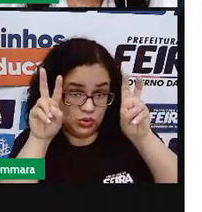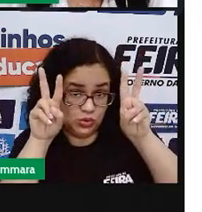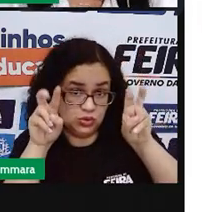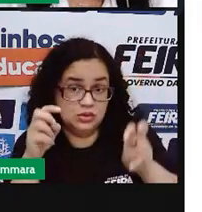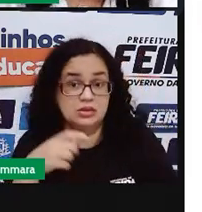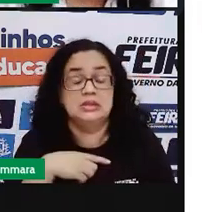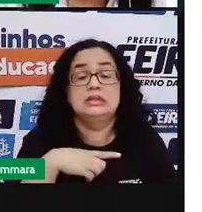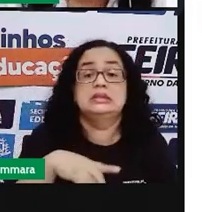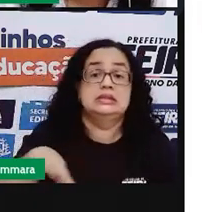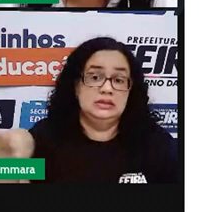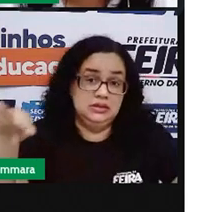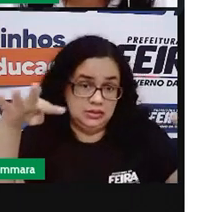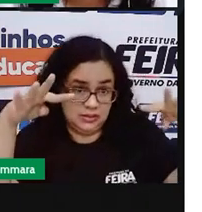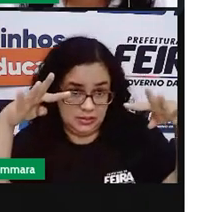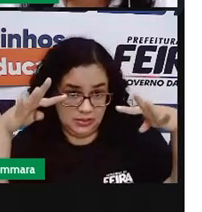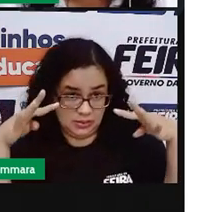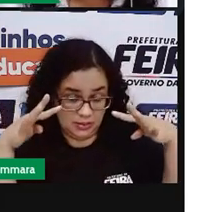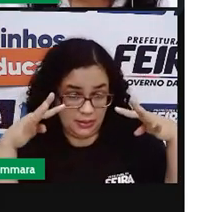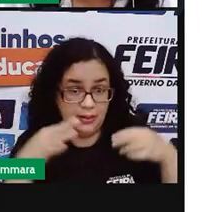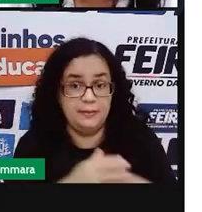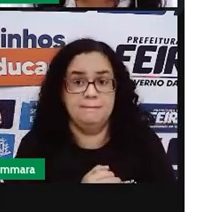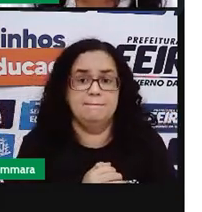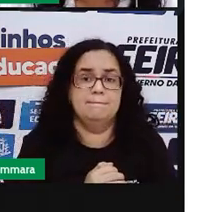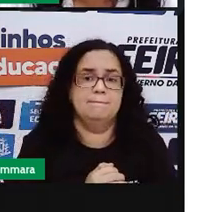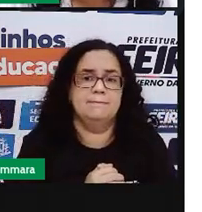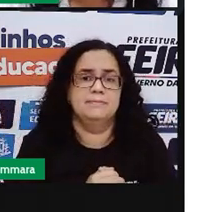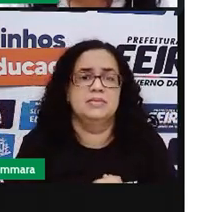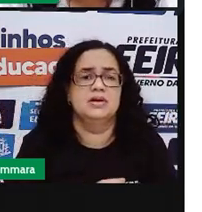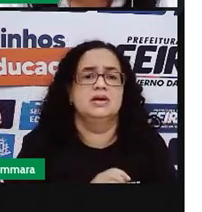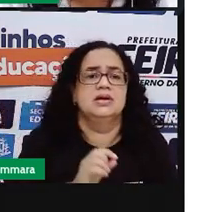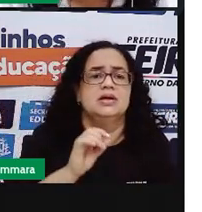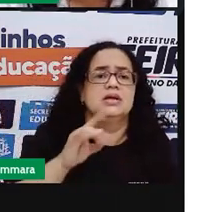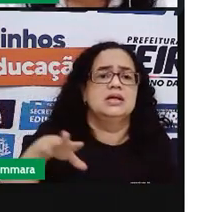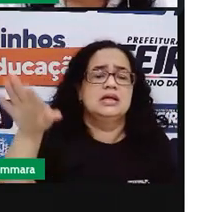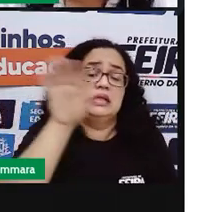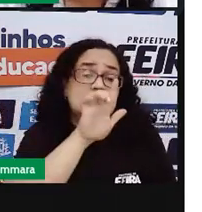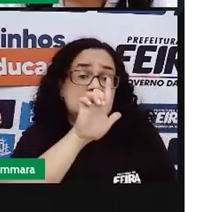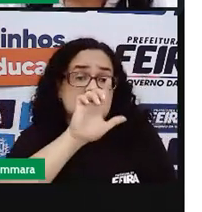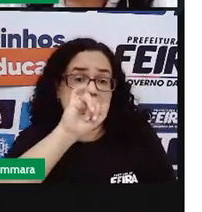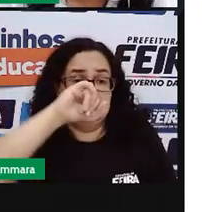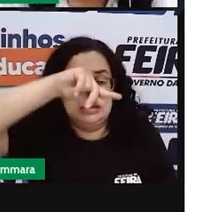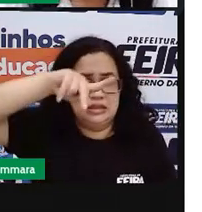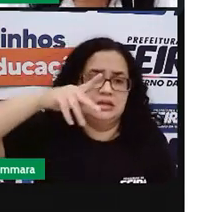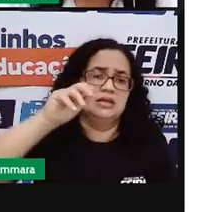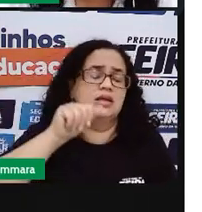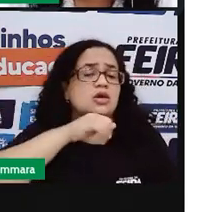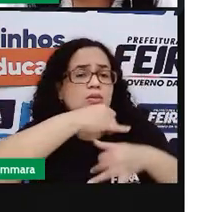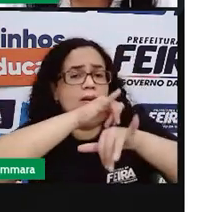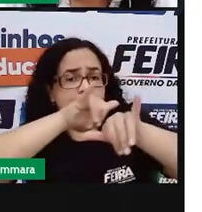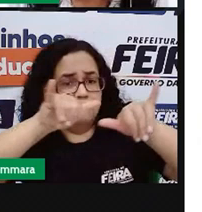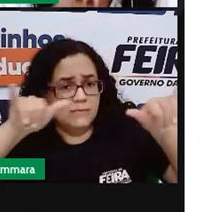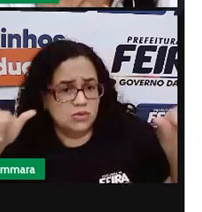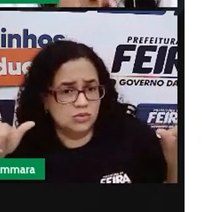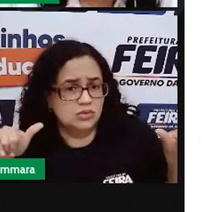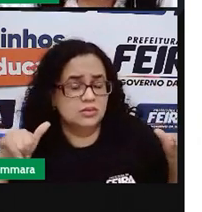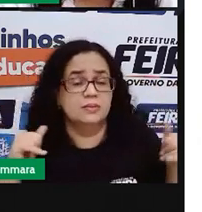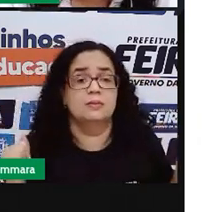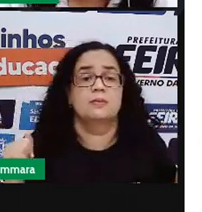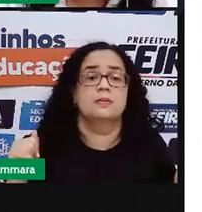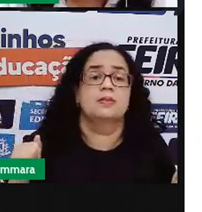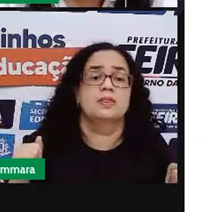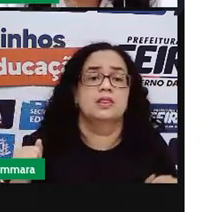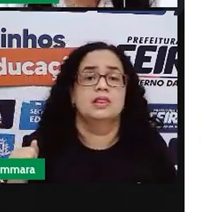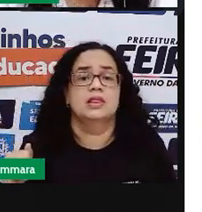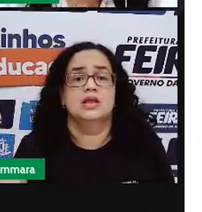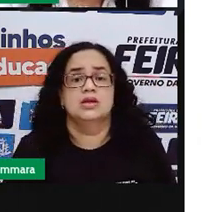que chama a atenção do público. Aqui é uma das linhas desse produto. Nós temos o iTunes